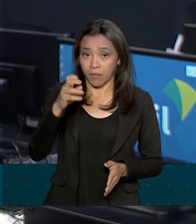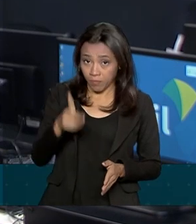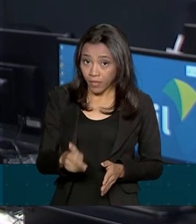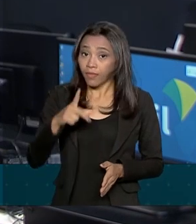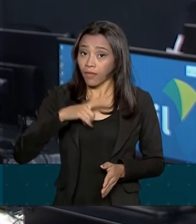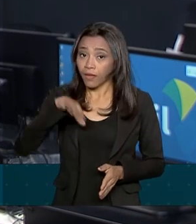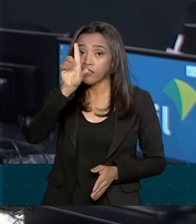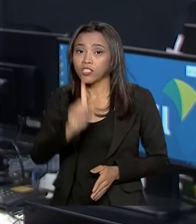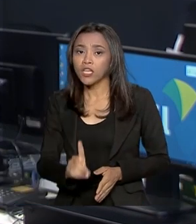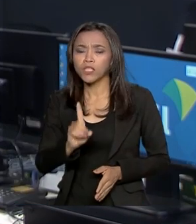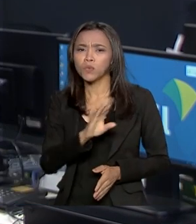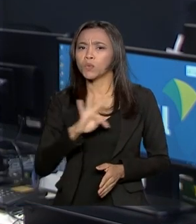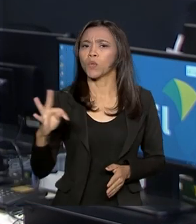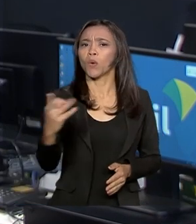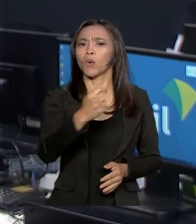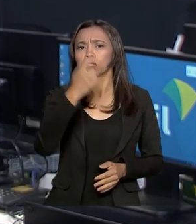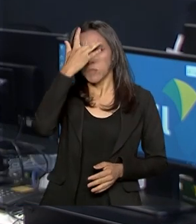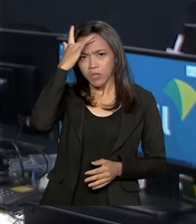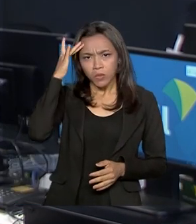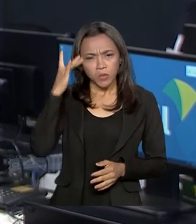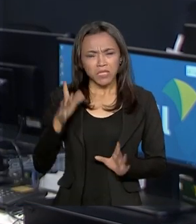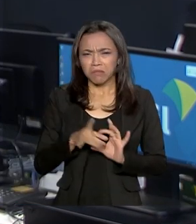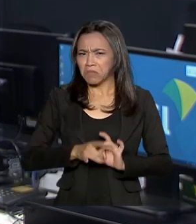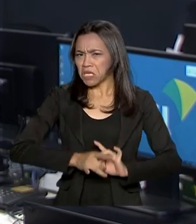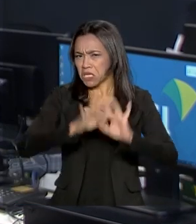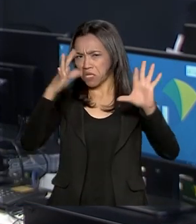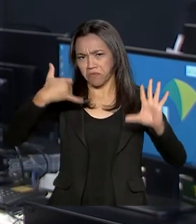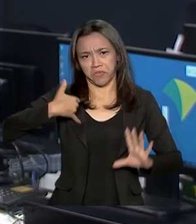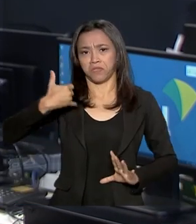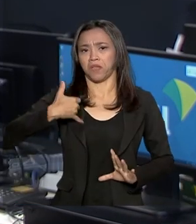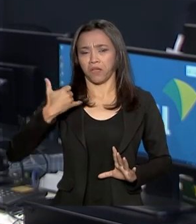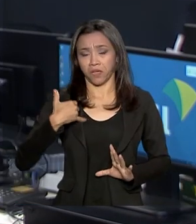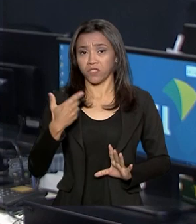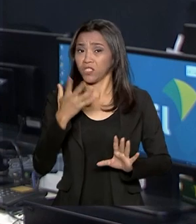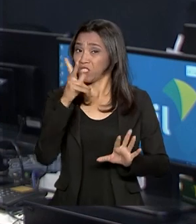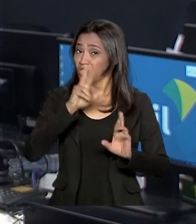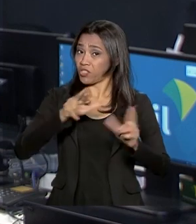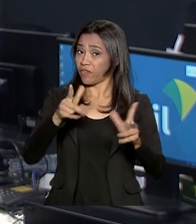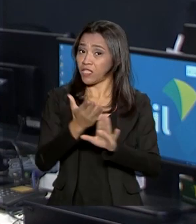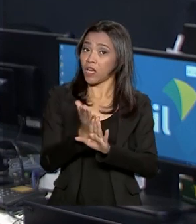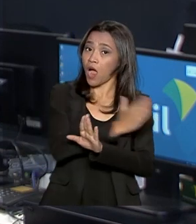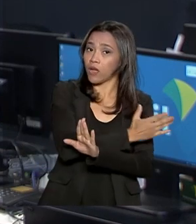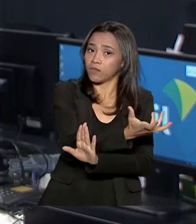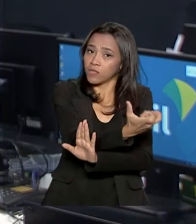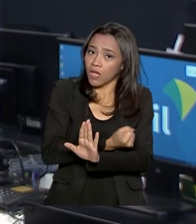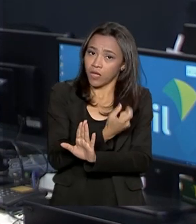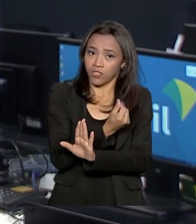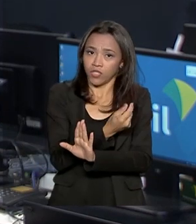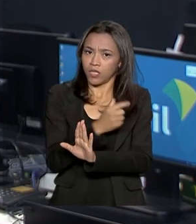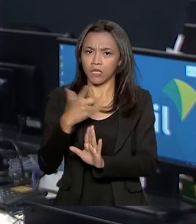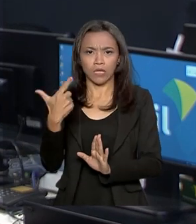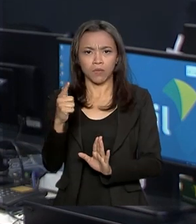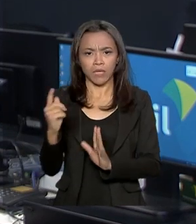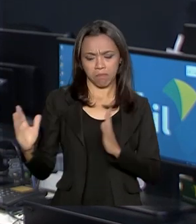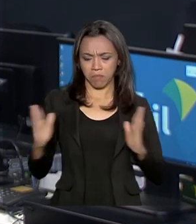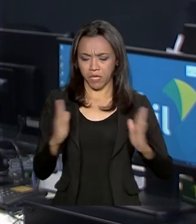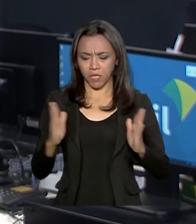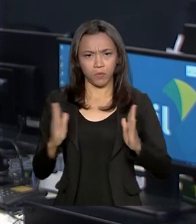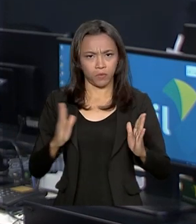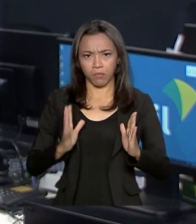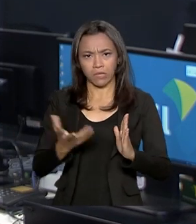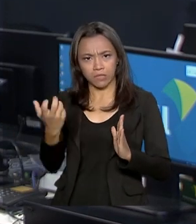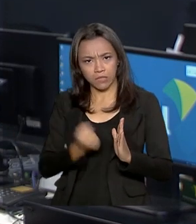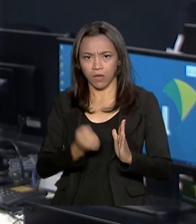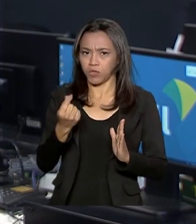têm direito ao fundo sem limite de idade. Diferentemente dos saques anteriores, agora não há prazo final para retirada do